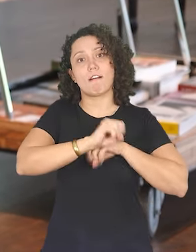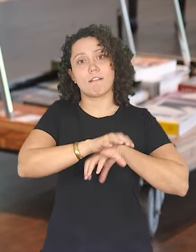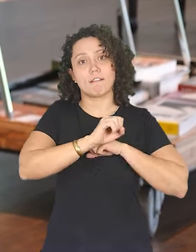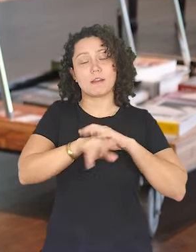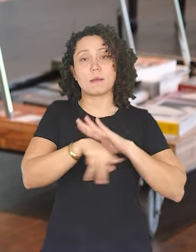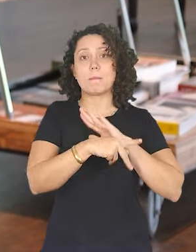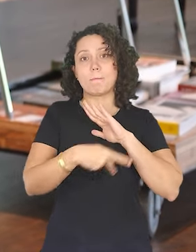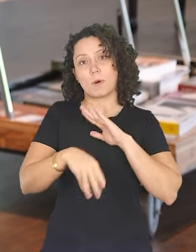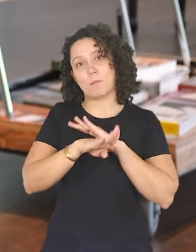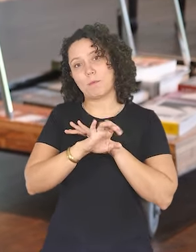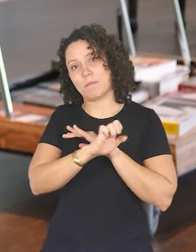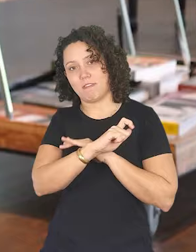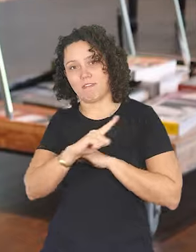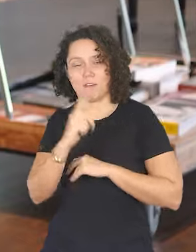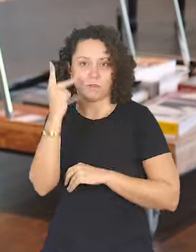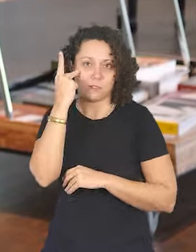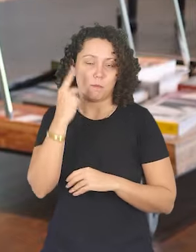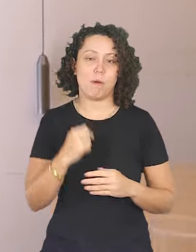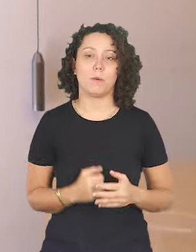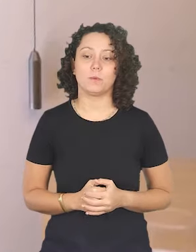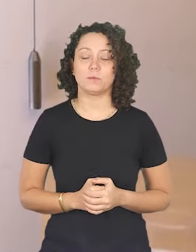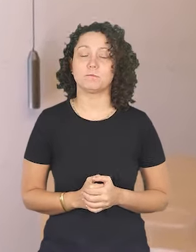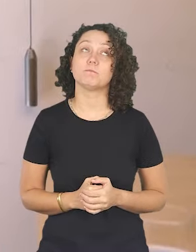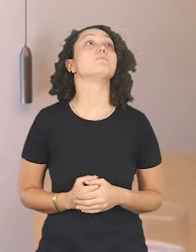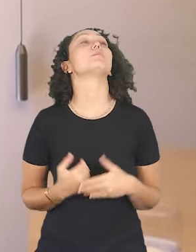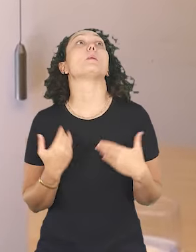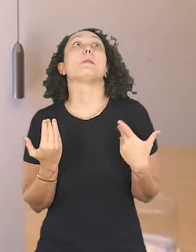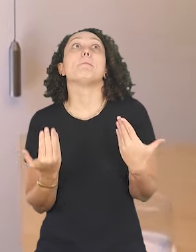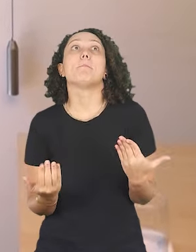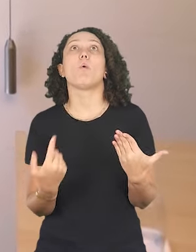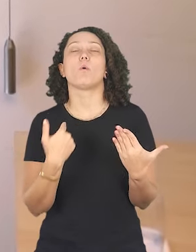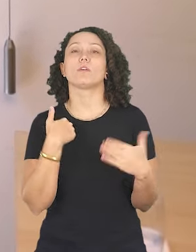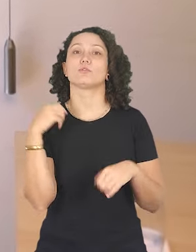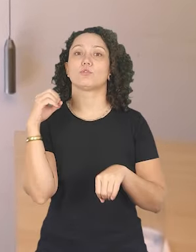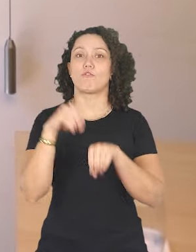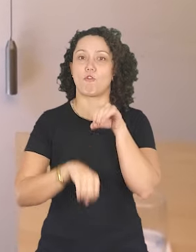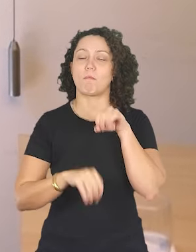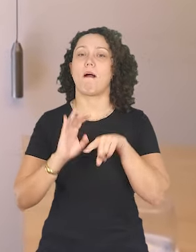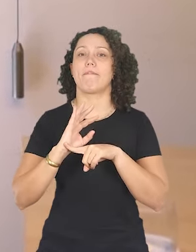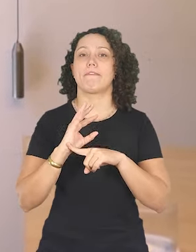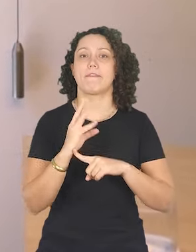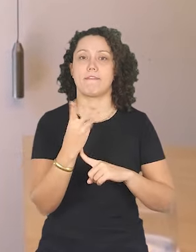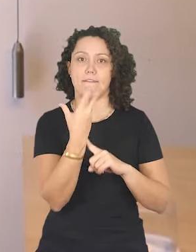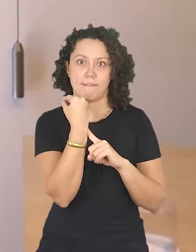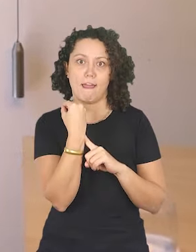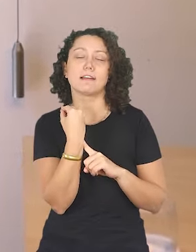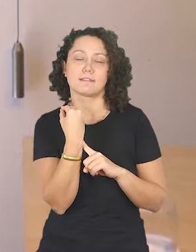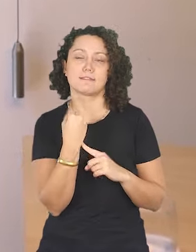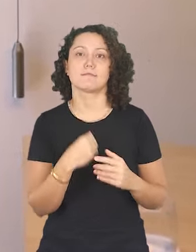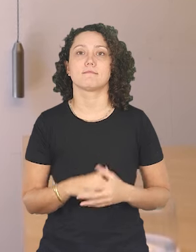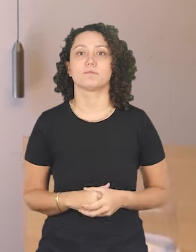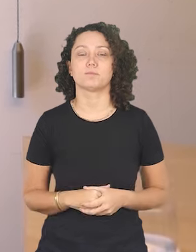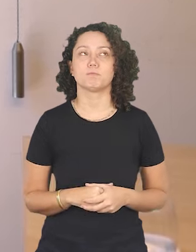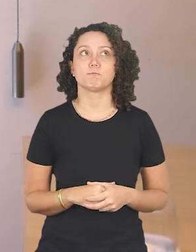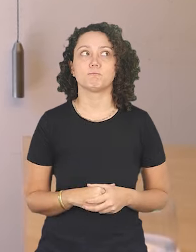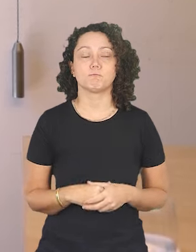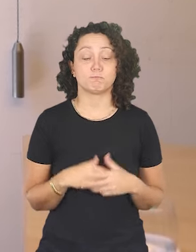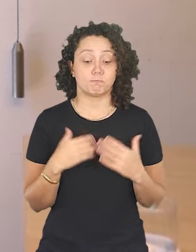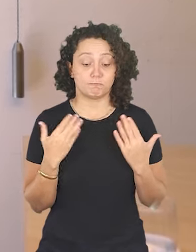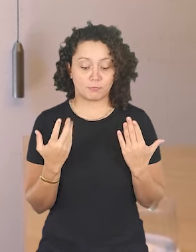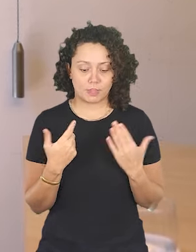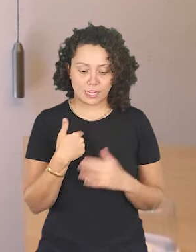educativo da Fundação Bienal de São Paulo. Bom, eu sou formada em artes, artes plásticas,